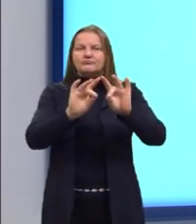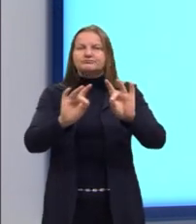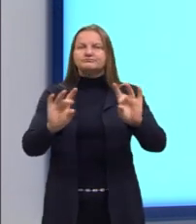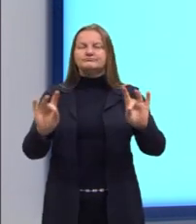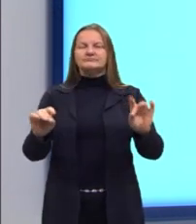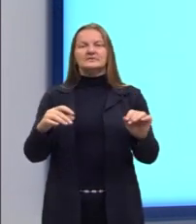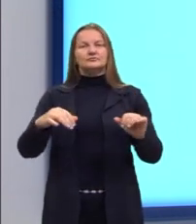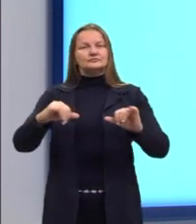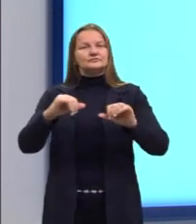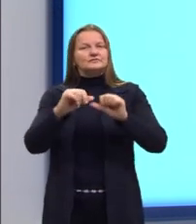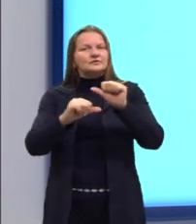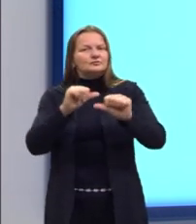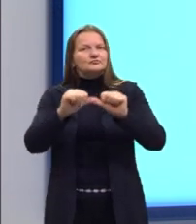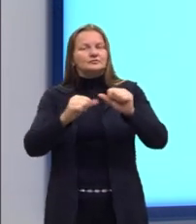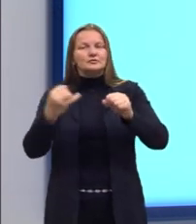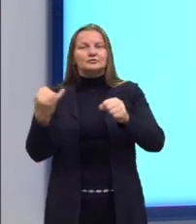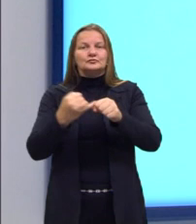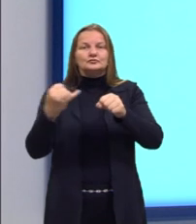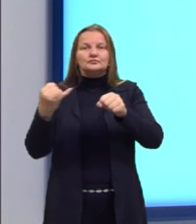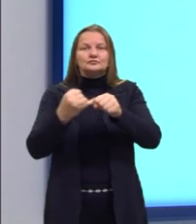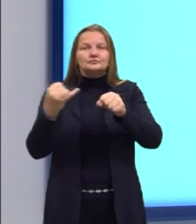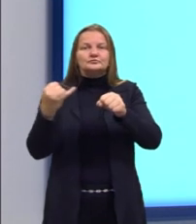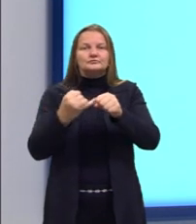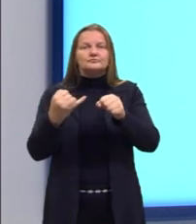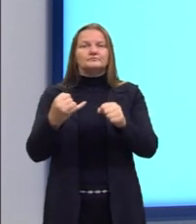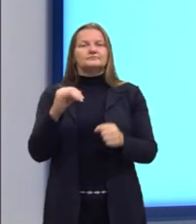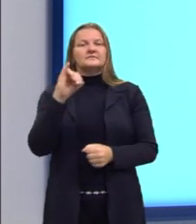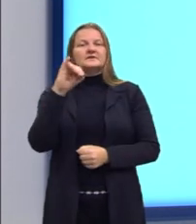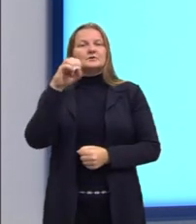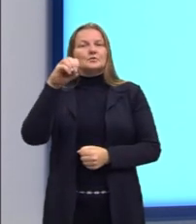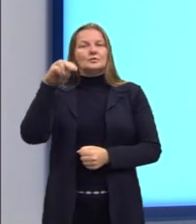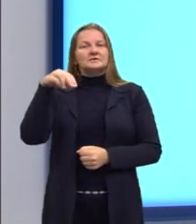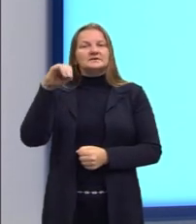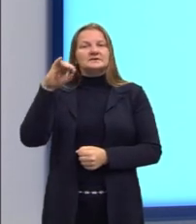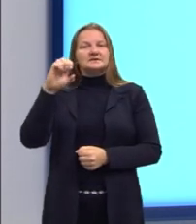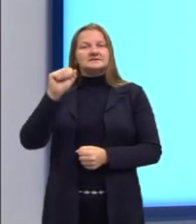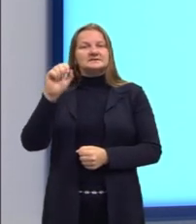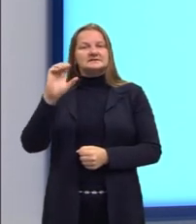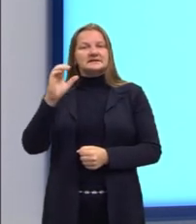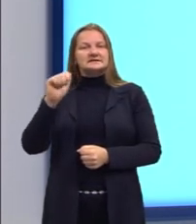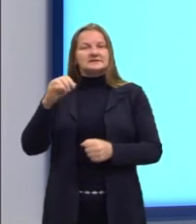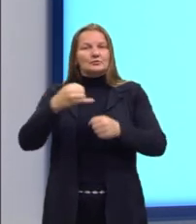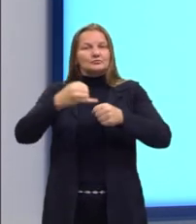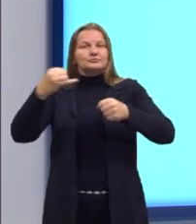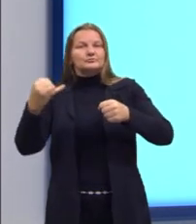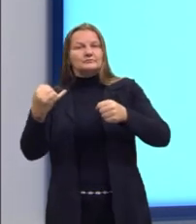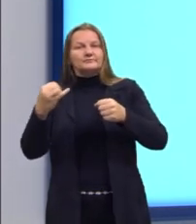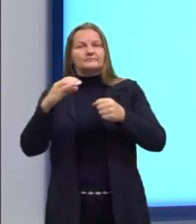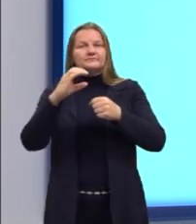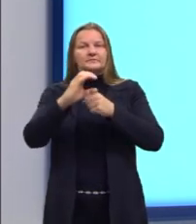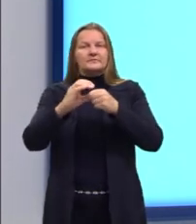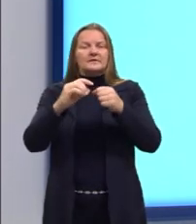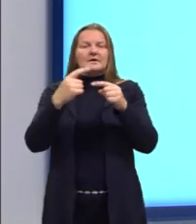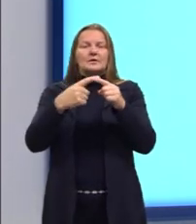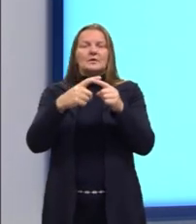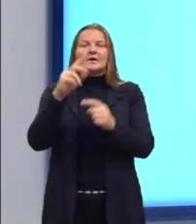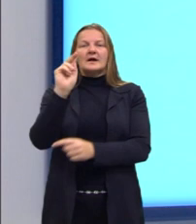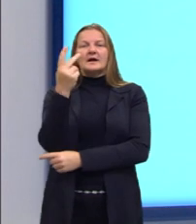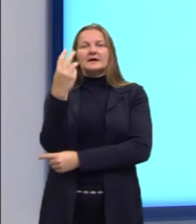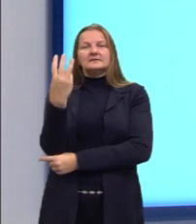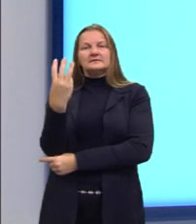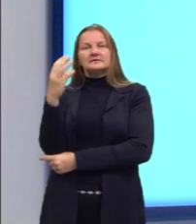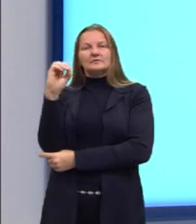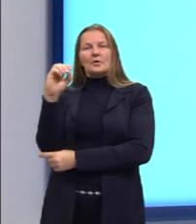eles sofrem ionização, originando um único cátion, que é o cátion H3O